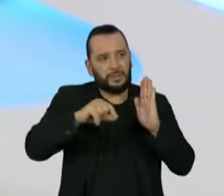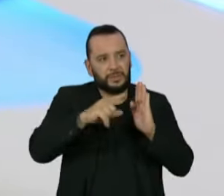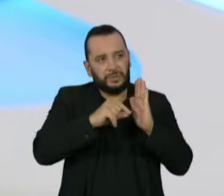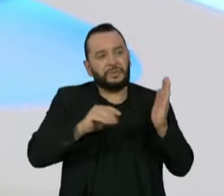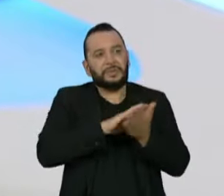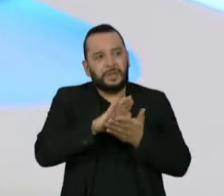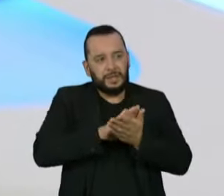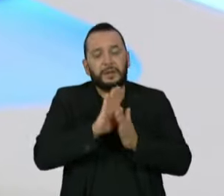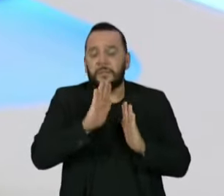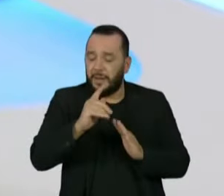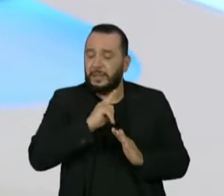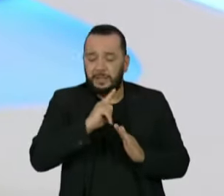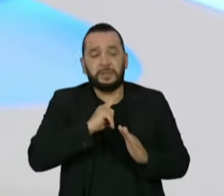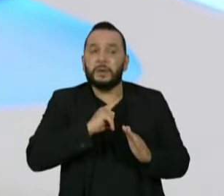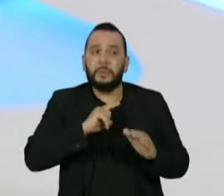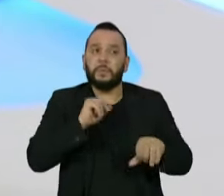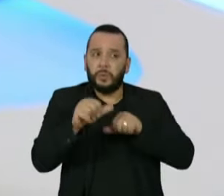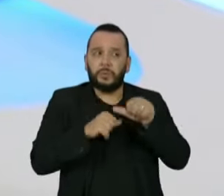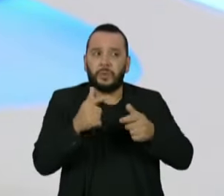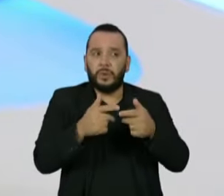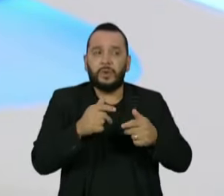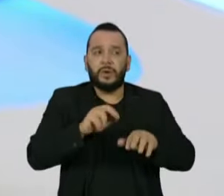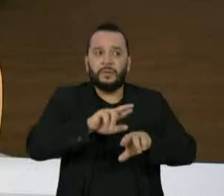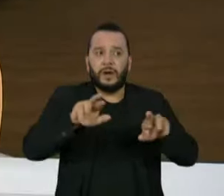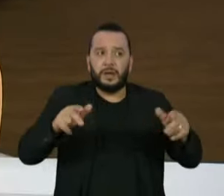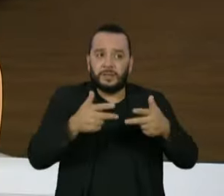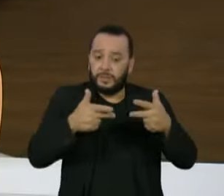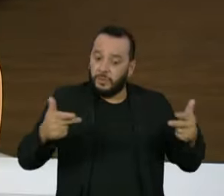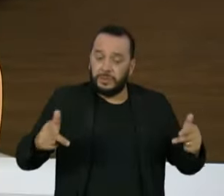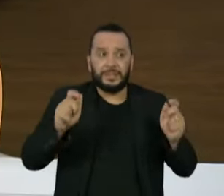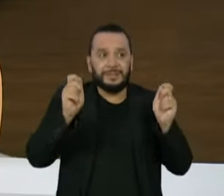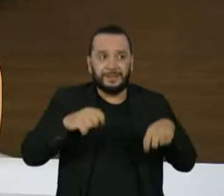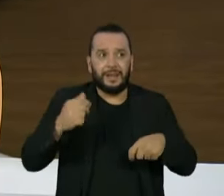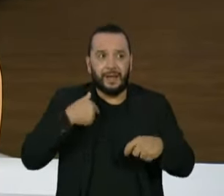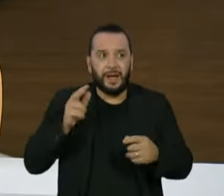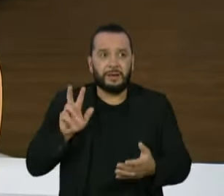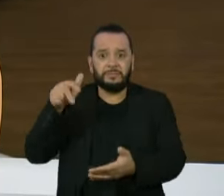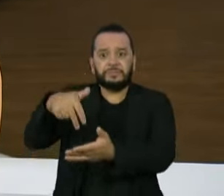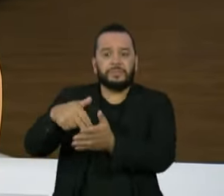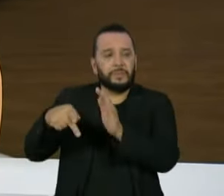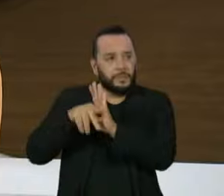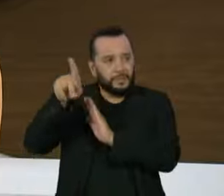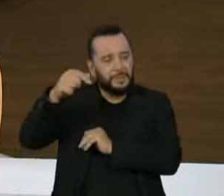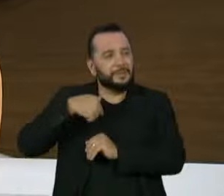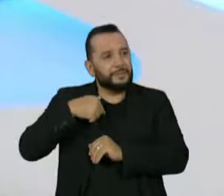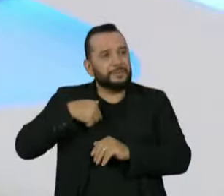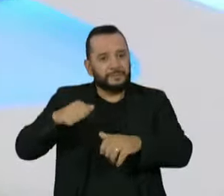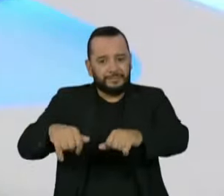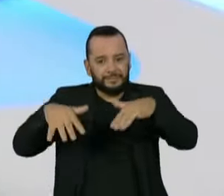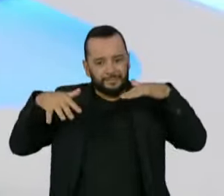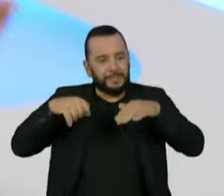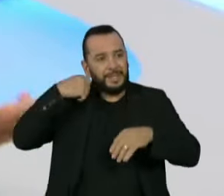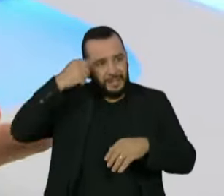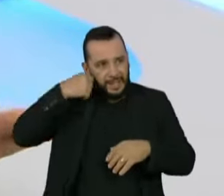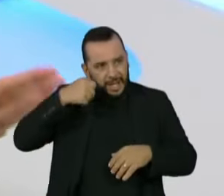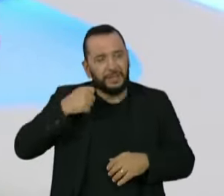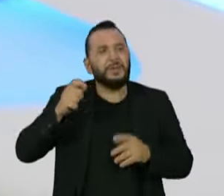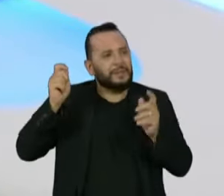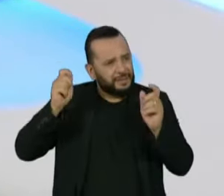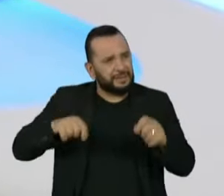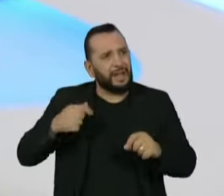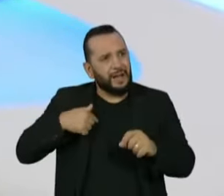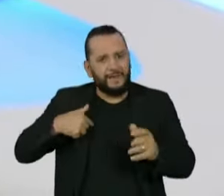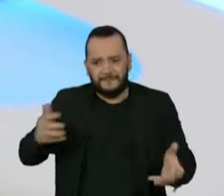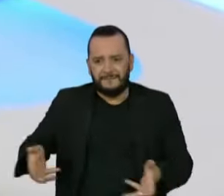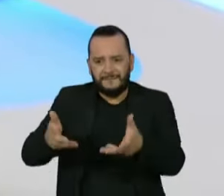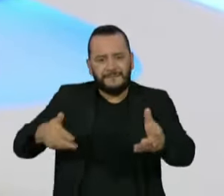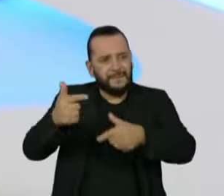ela mudou muita coisa. Ela mostrou que dá pra chegar no Senado e fazer a diferença sem ser político de carreira, sem ser filho de ninguém que seja